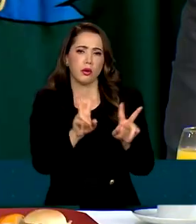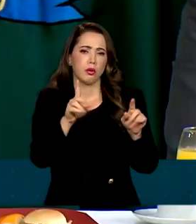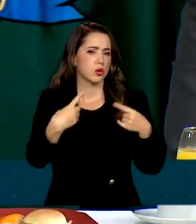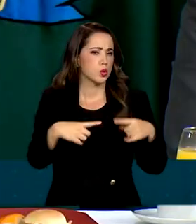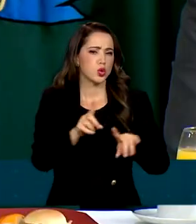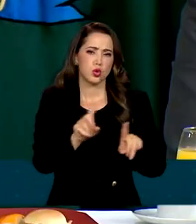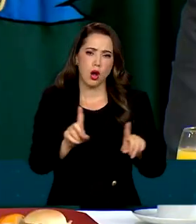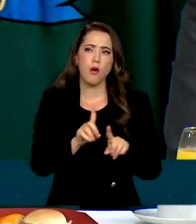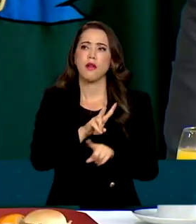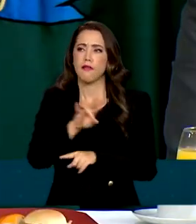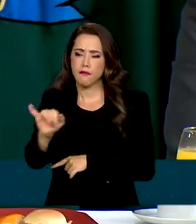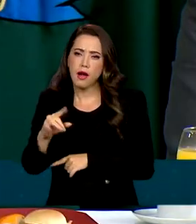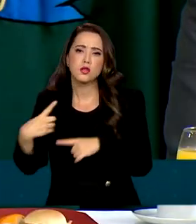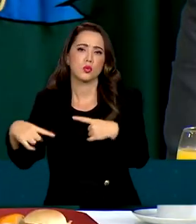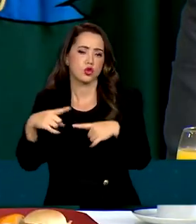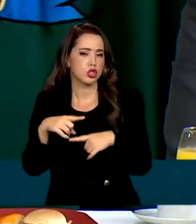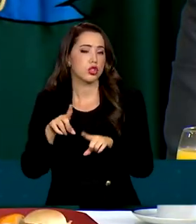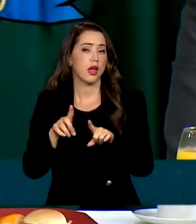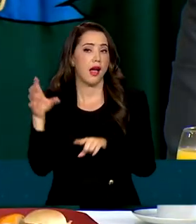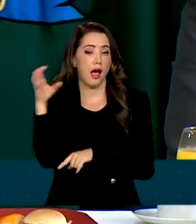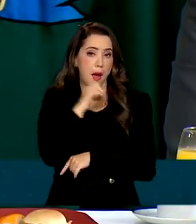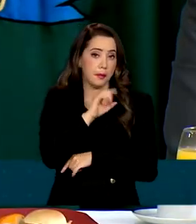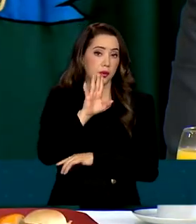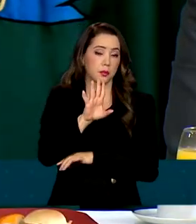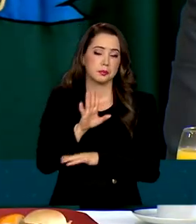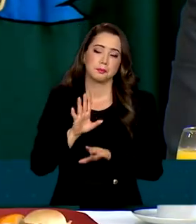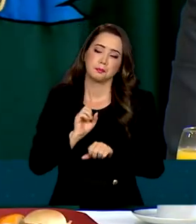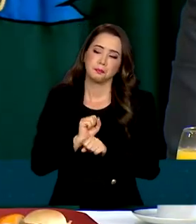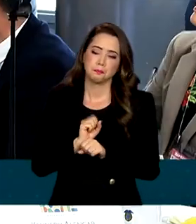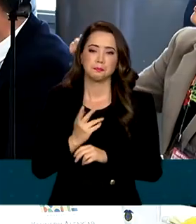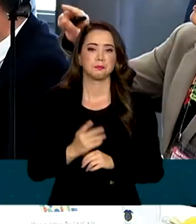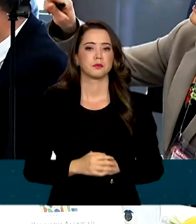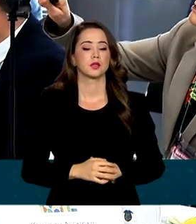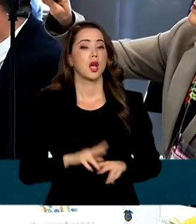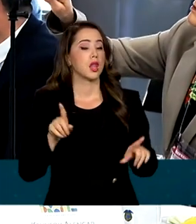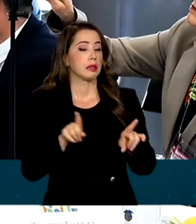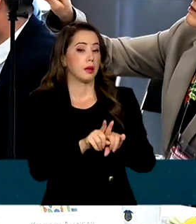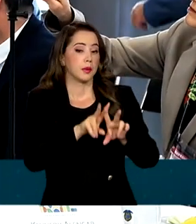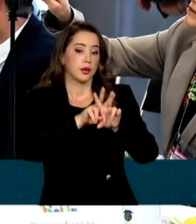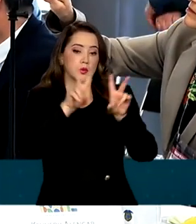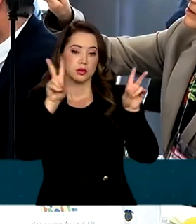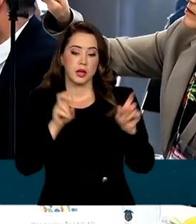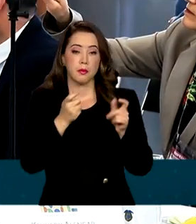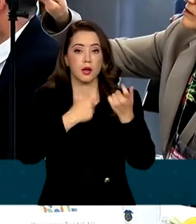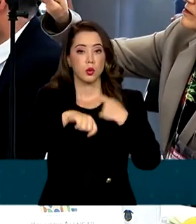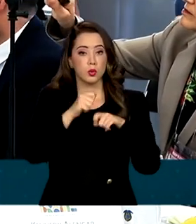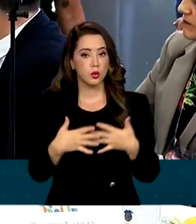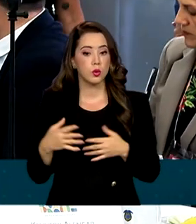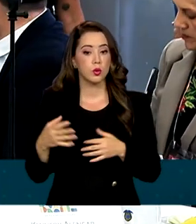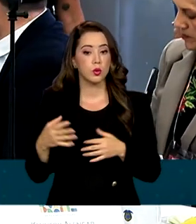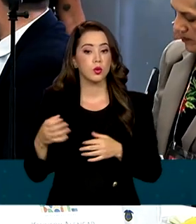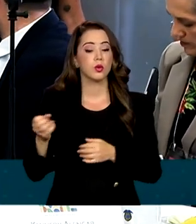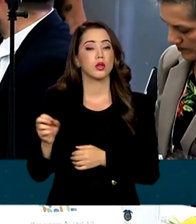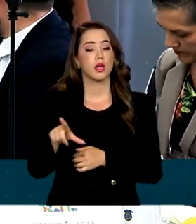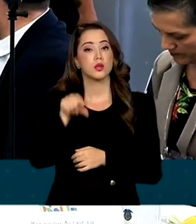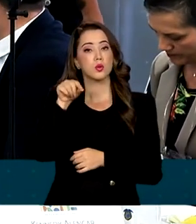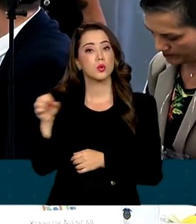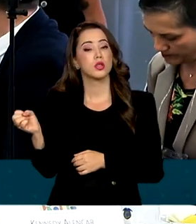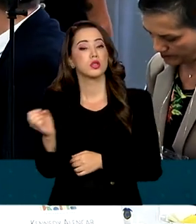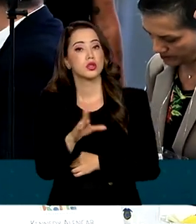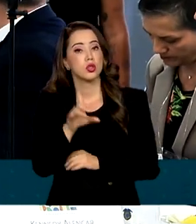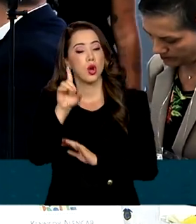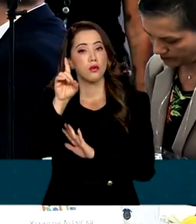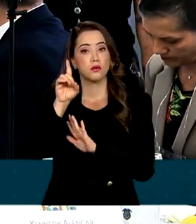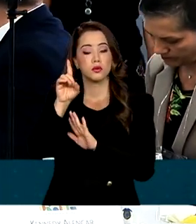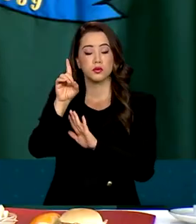assunto e será logo. Ainda no tema economia, Lula acrescentou que a nomeação de 11 diretores